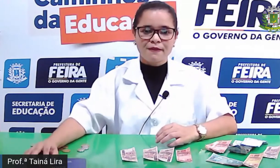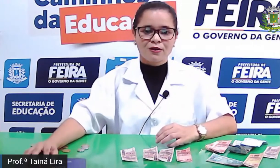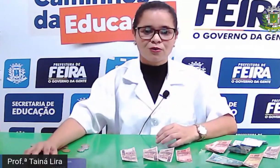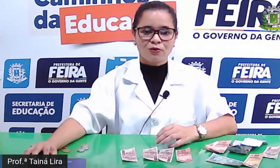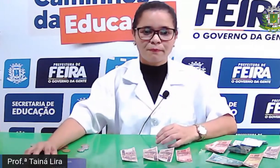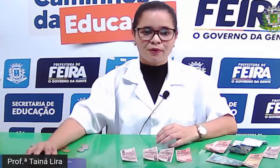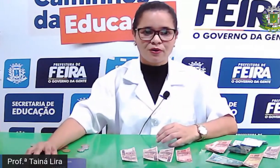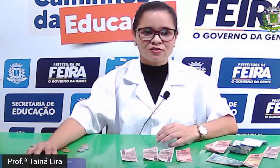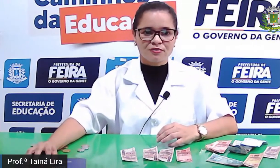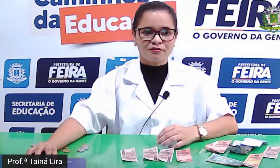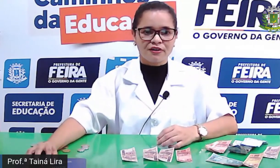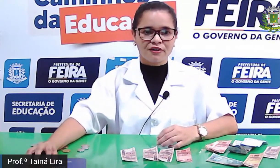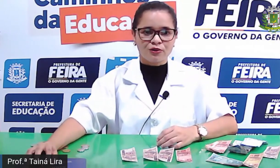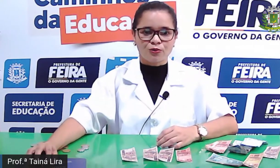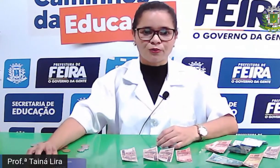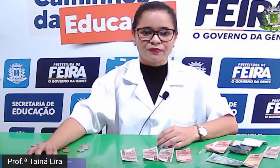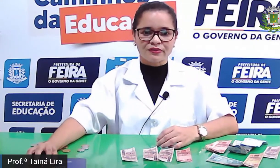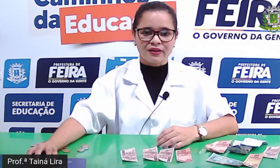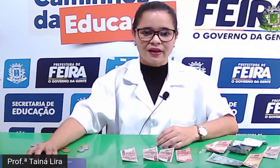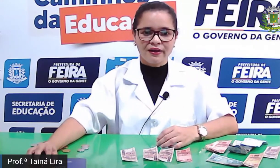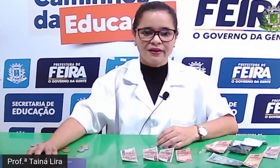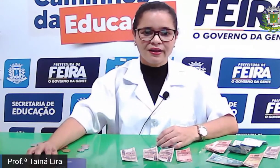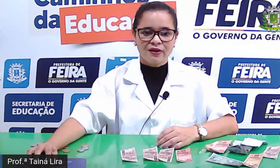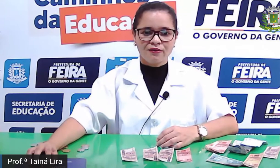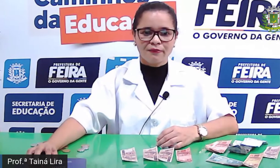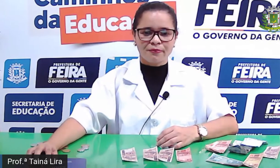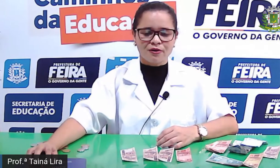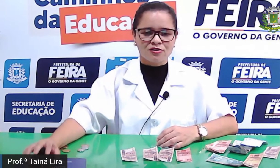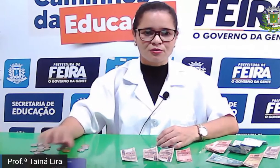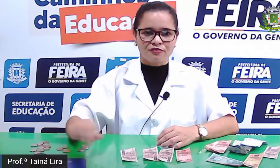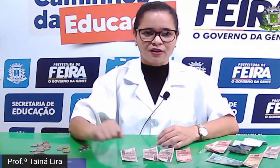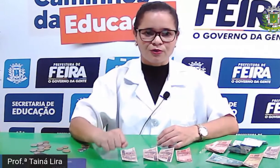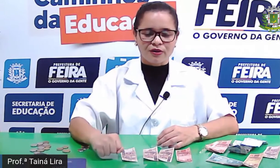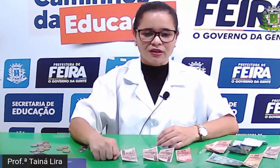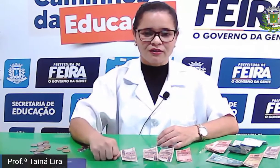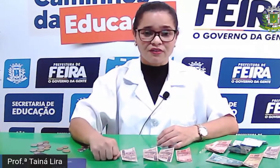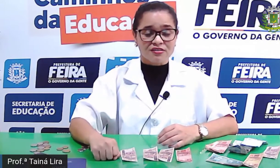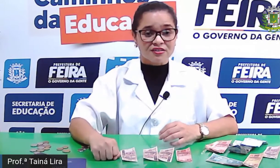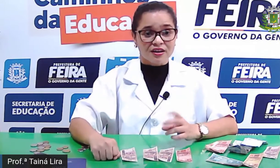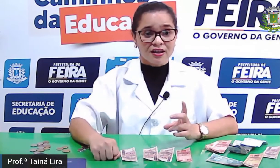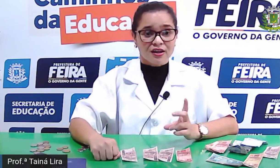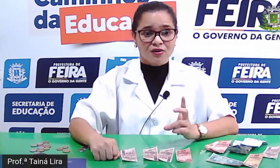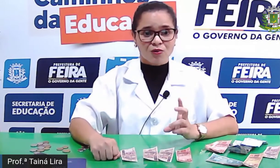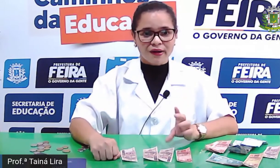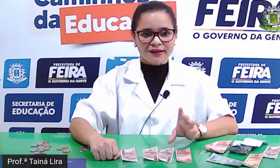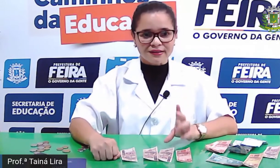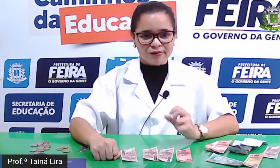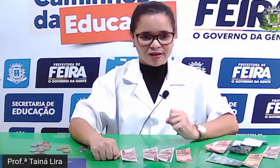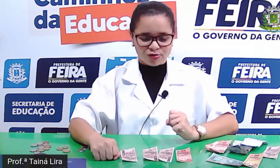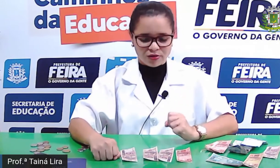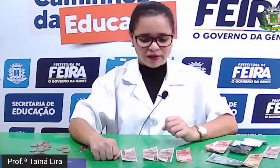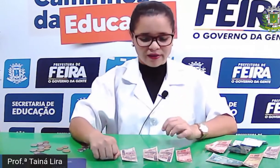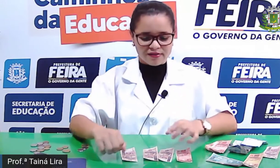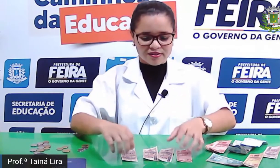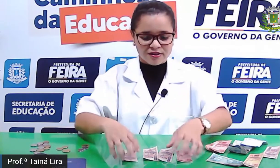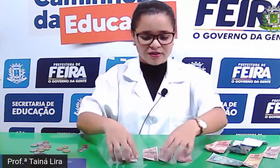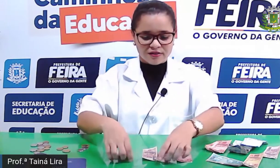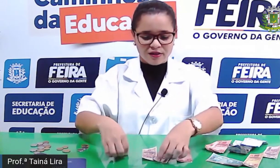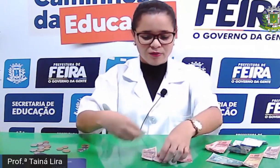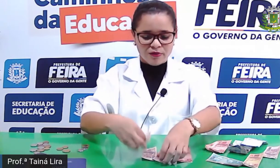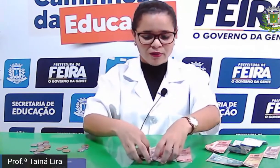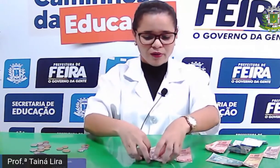com o próximo valor, tá? O próximo valor aqui vai ser quarenta quatro reais.